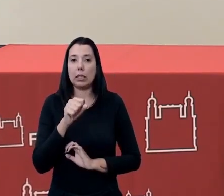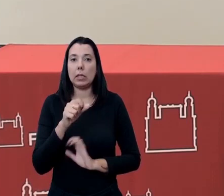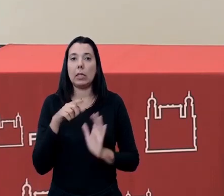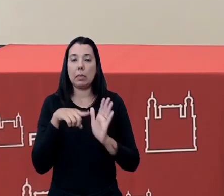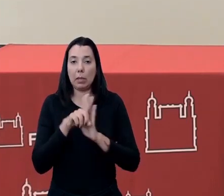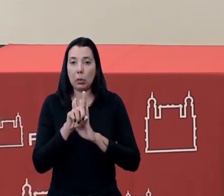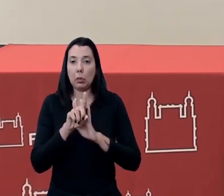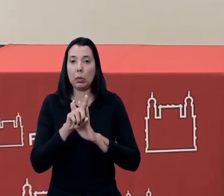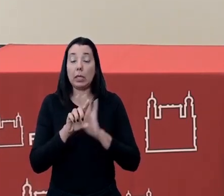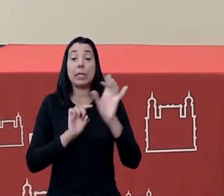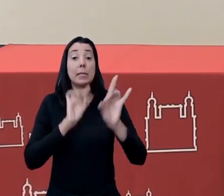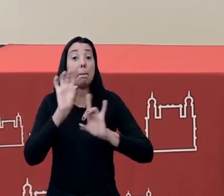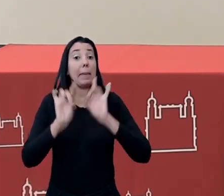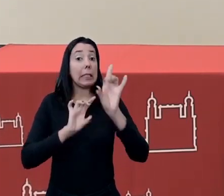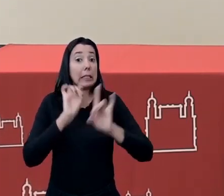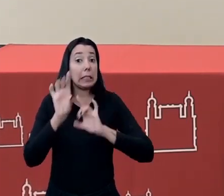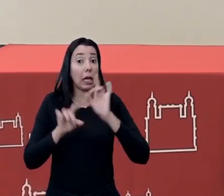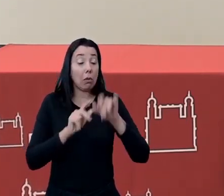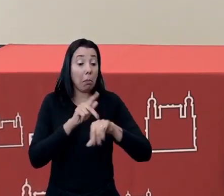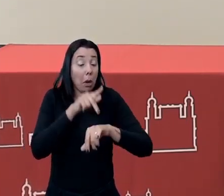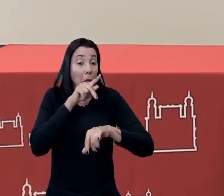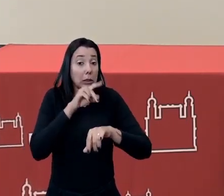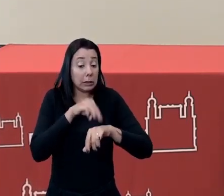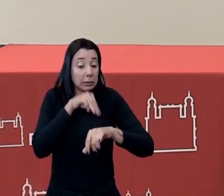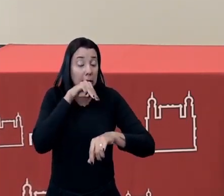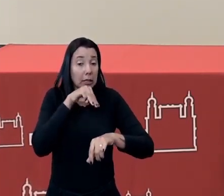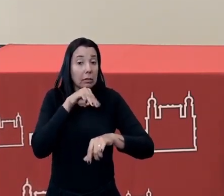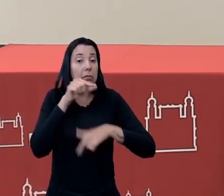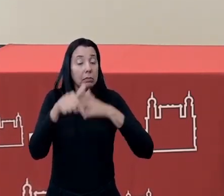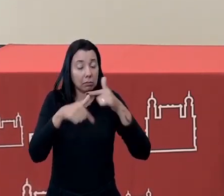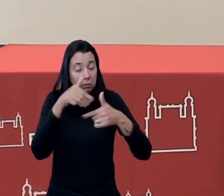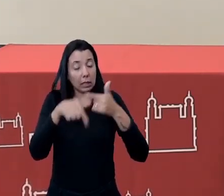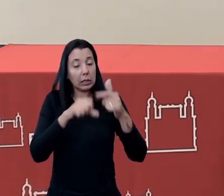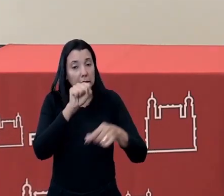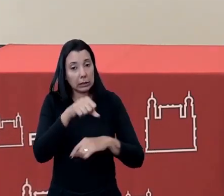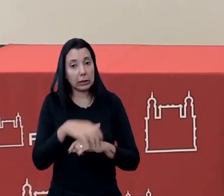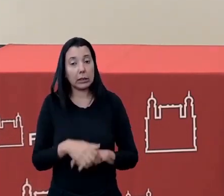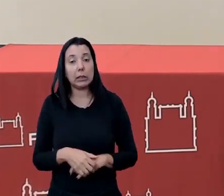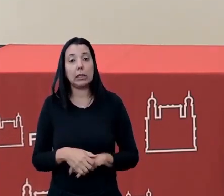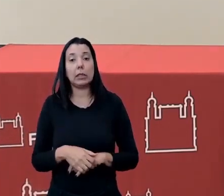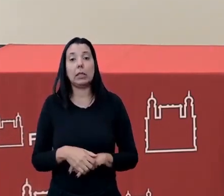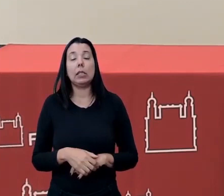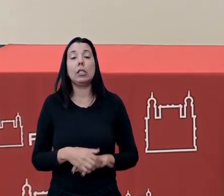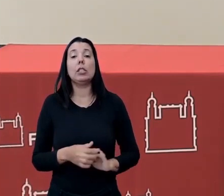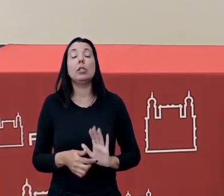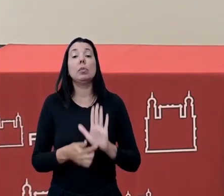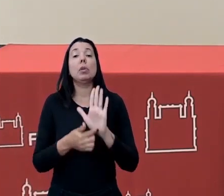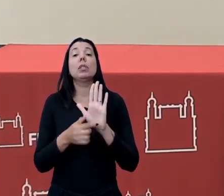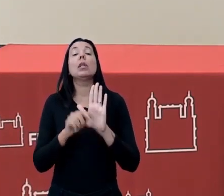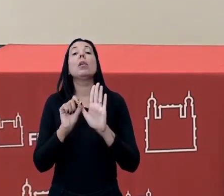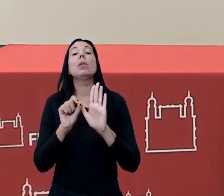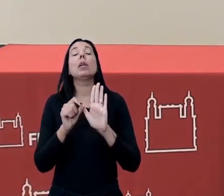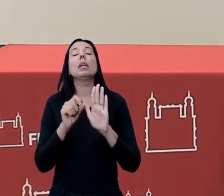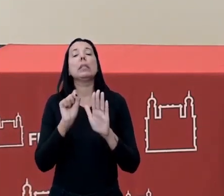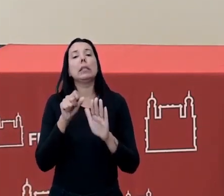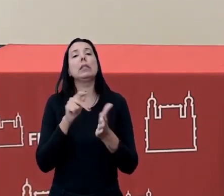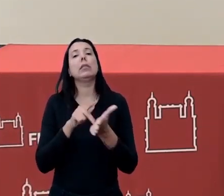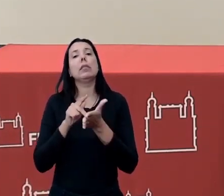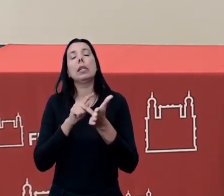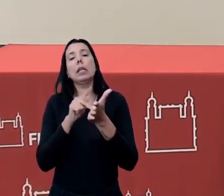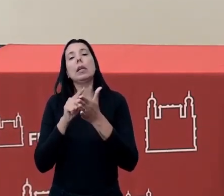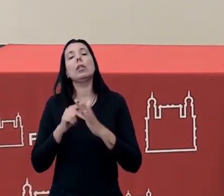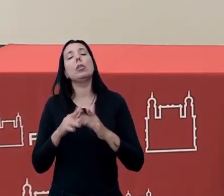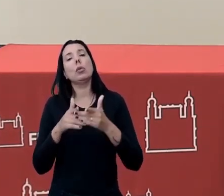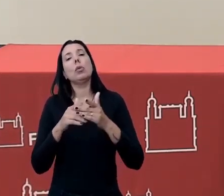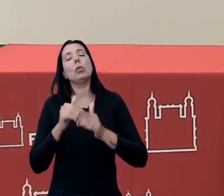questão da especialização é nessa linha que a gente tem trabalhado gente assim de colocar que realmente assim